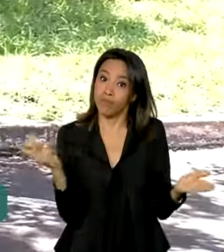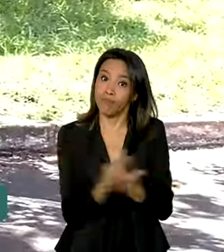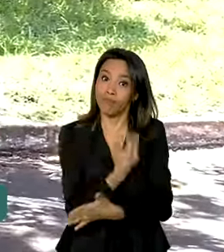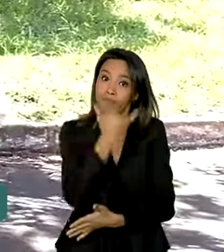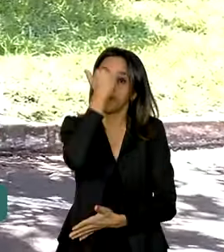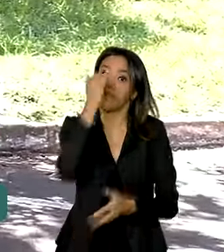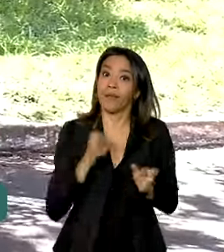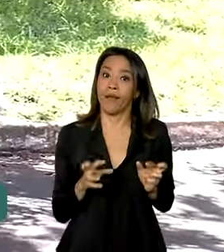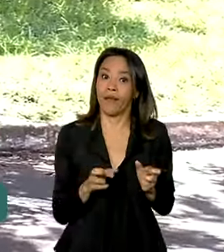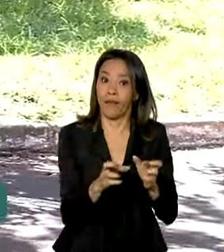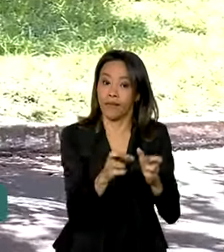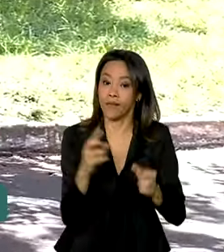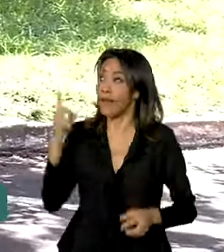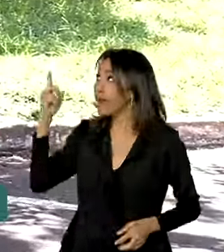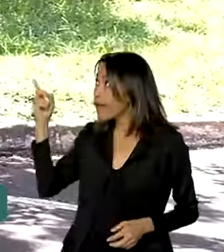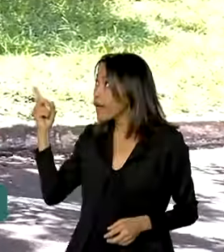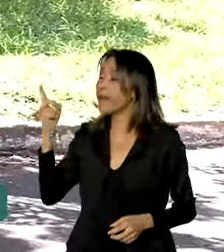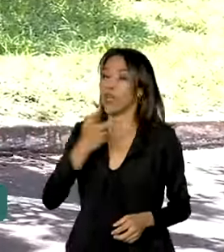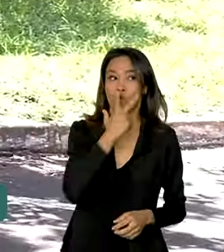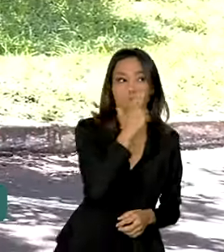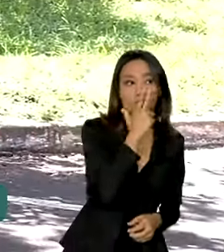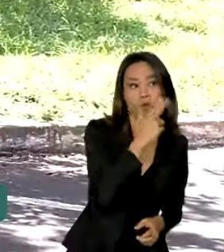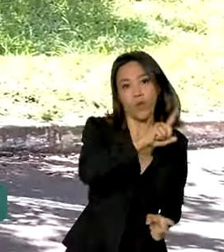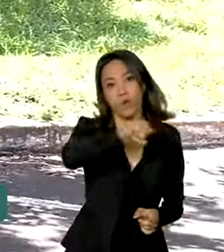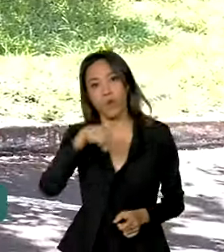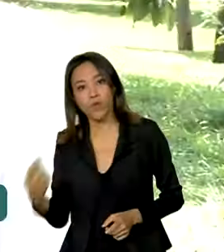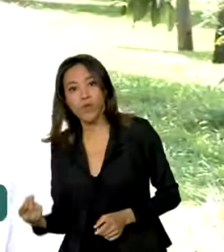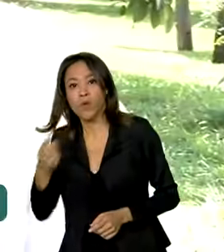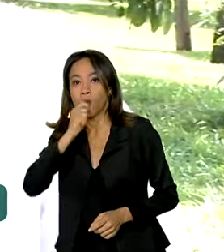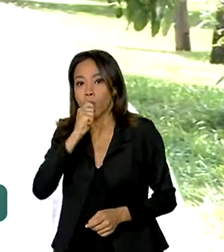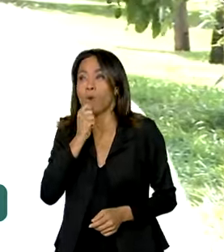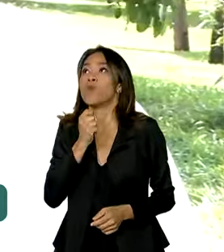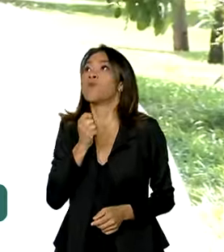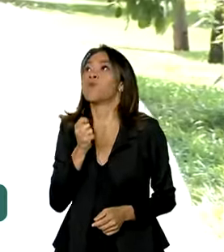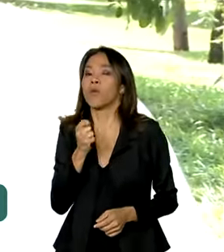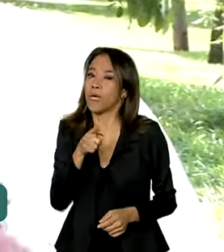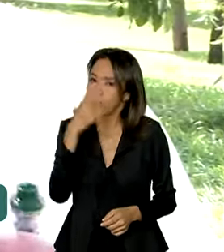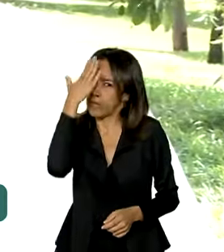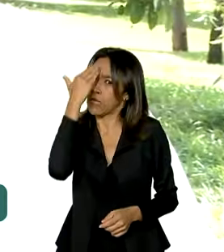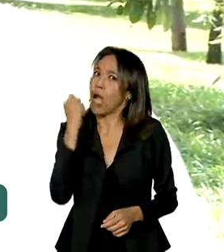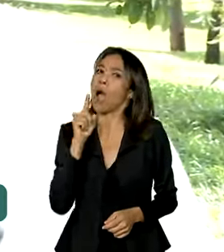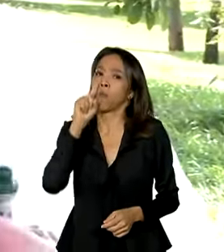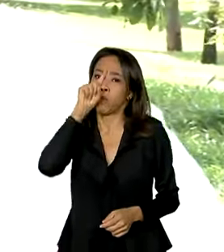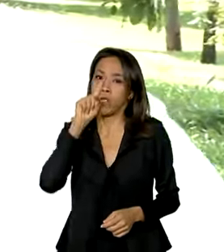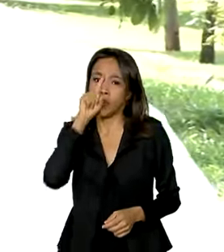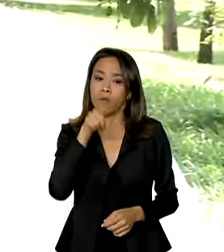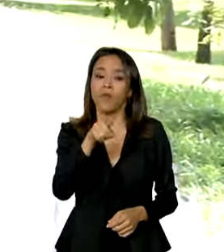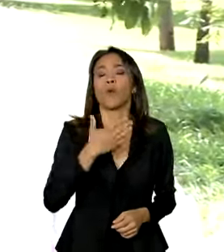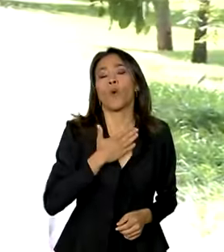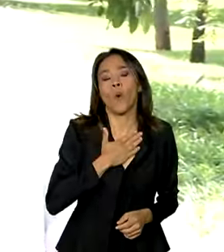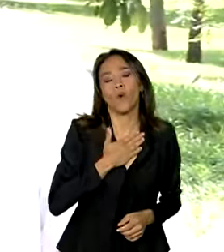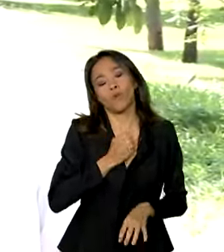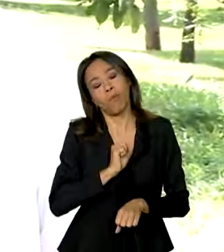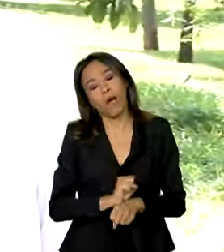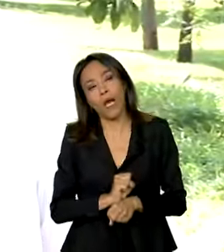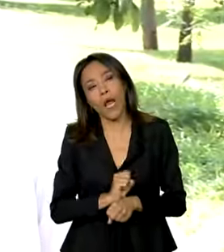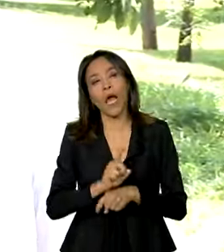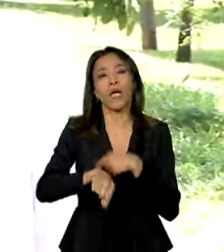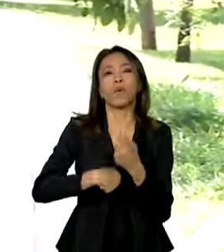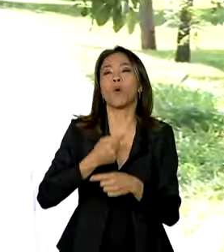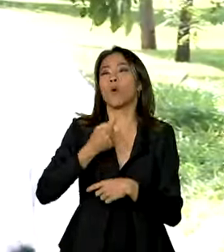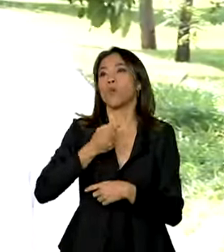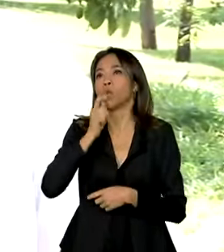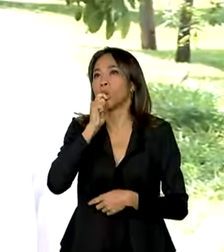comum para o vape, disse estar ciente dos riscos. Eu gosto do ritual de parar, fumar, tomar meu tempo e fumar.